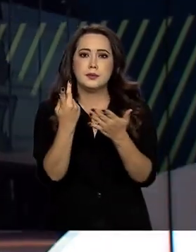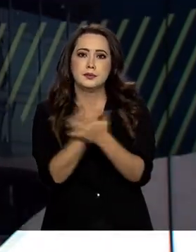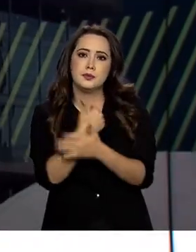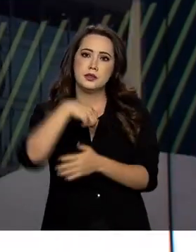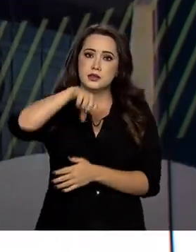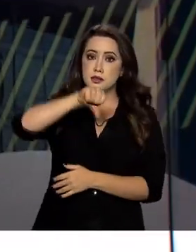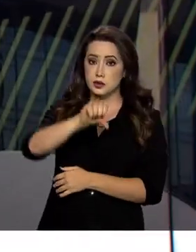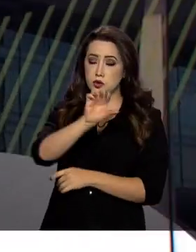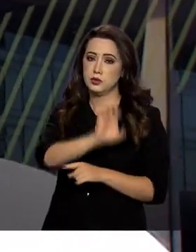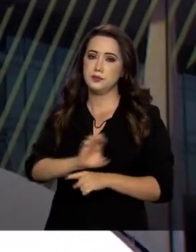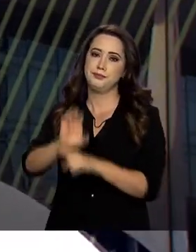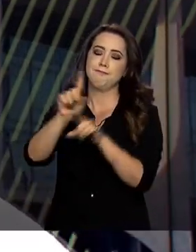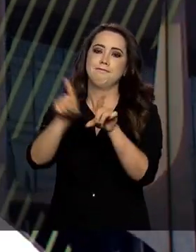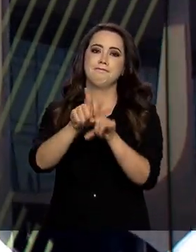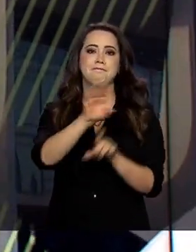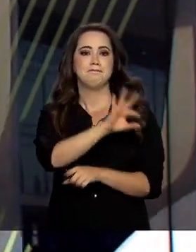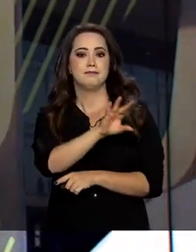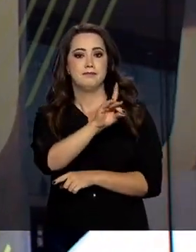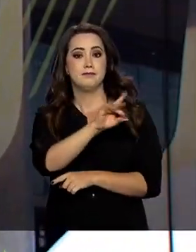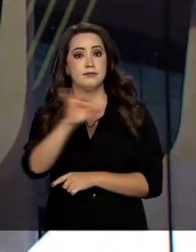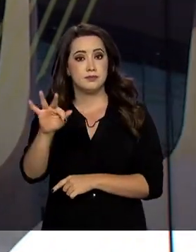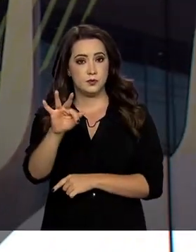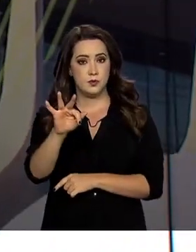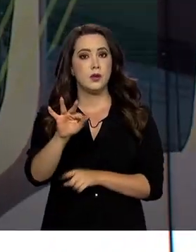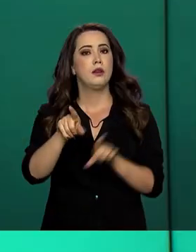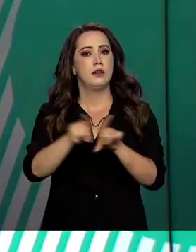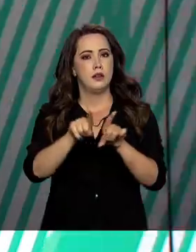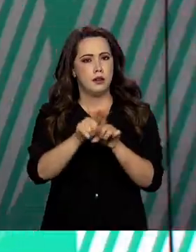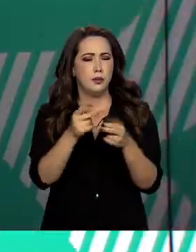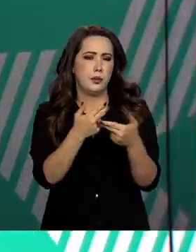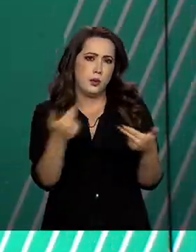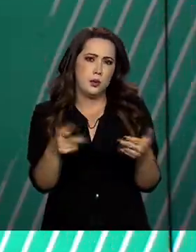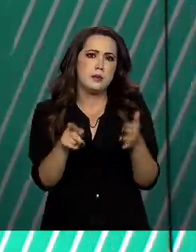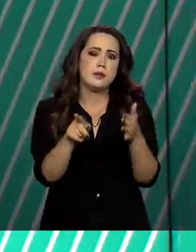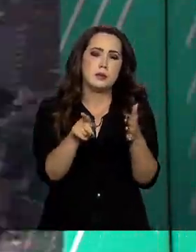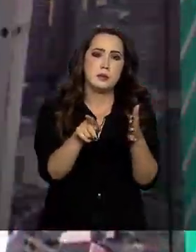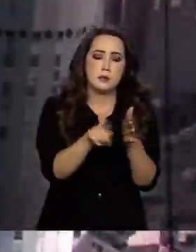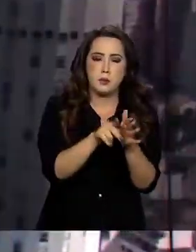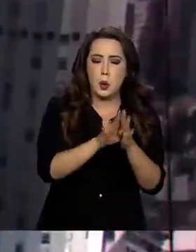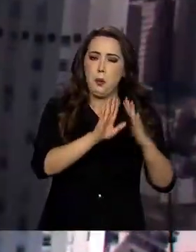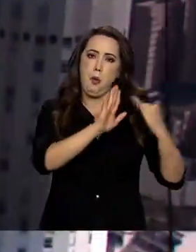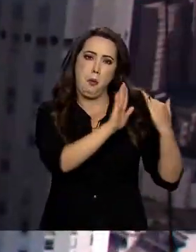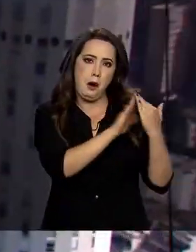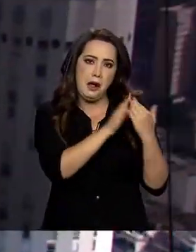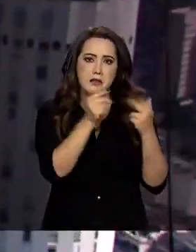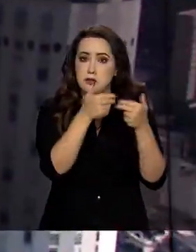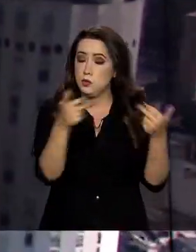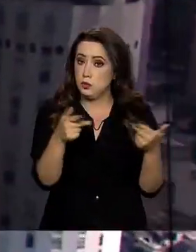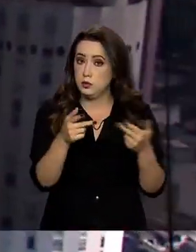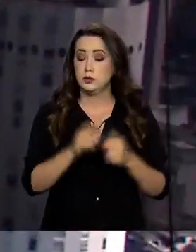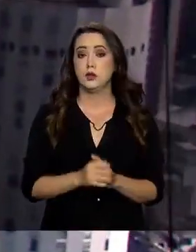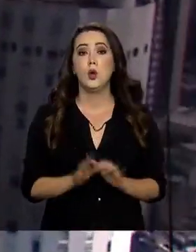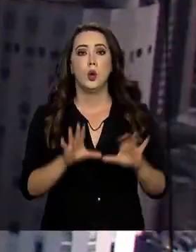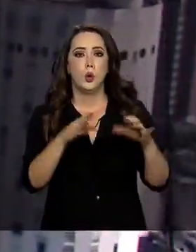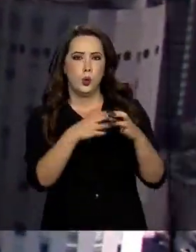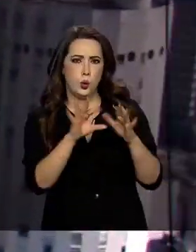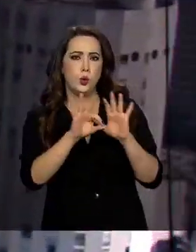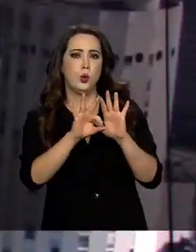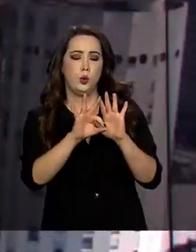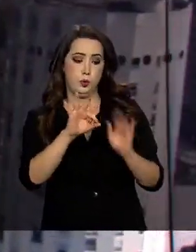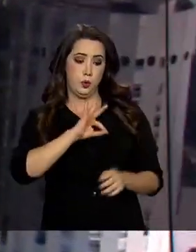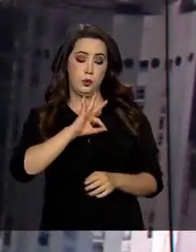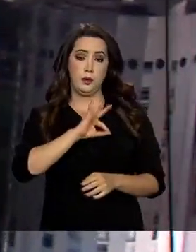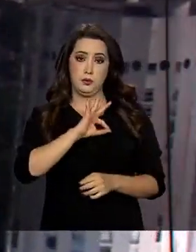apreendeu mais de 6 milhões de reais, além de veículos e imóveis. Segundo a PF, integrantes do grupo criminoso, mesmo detidos em